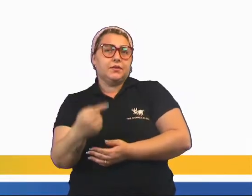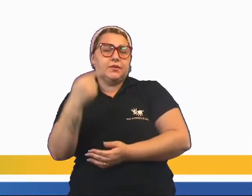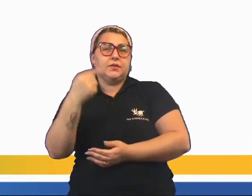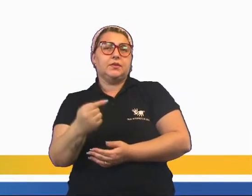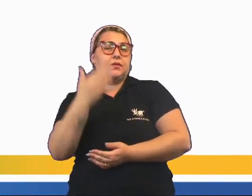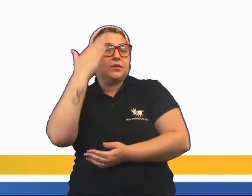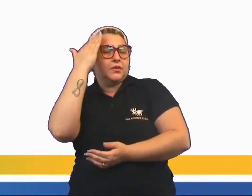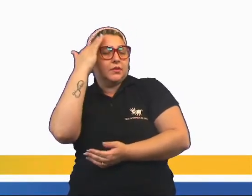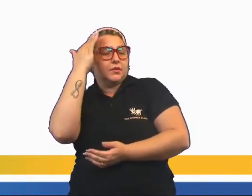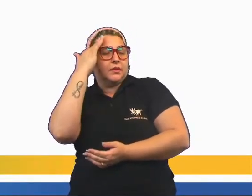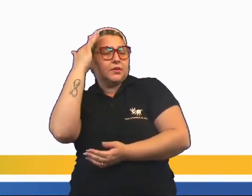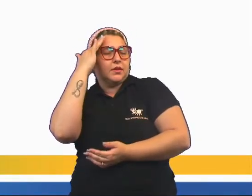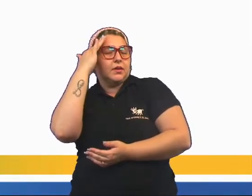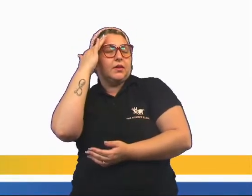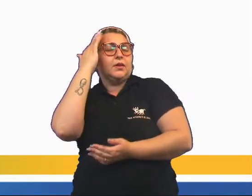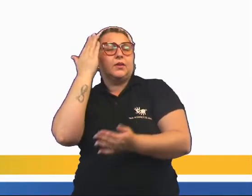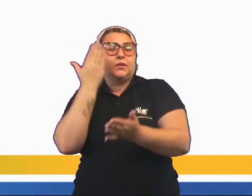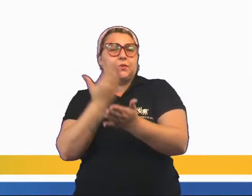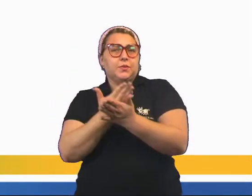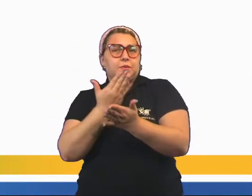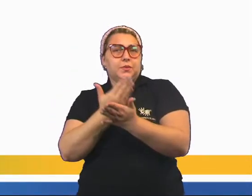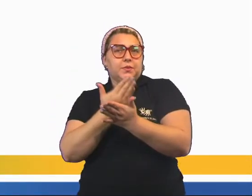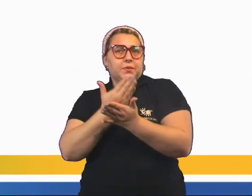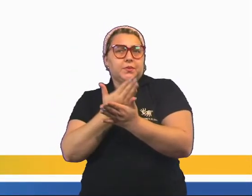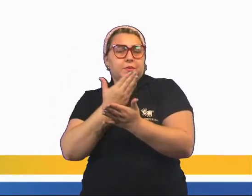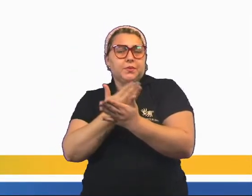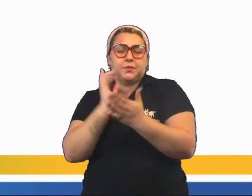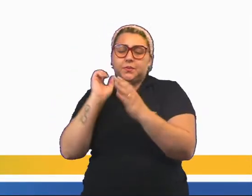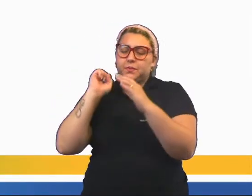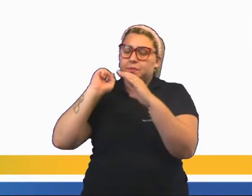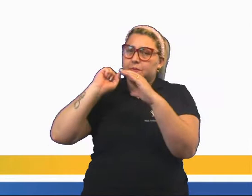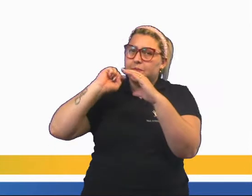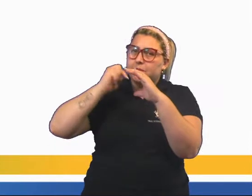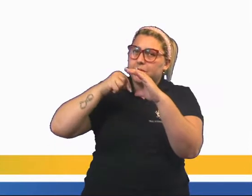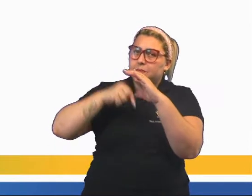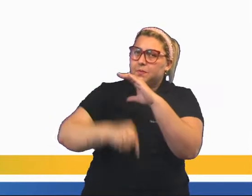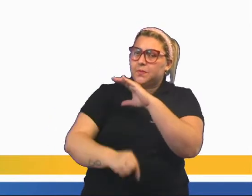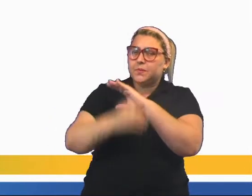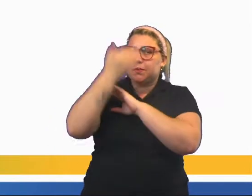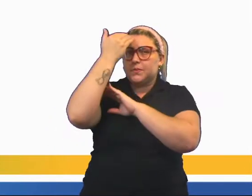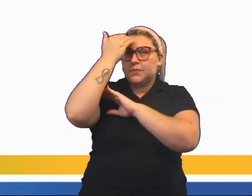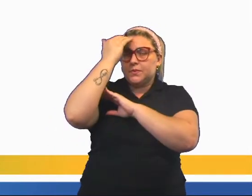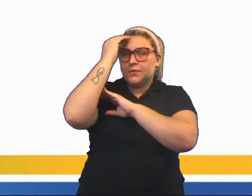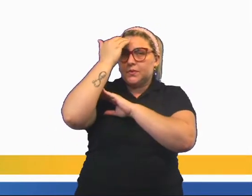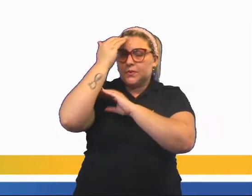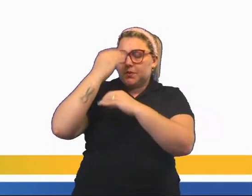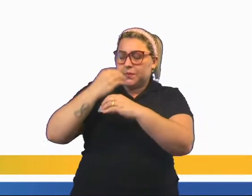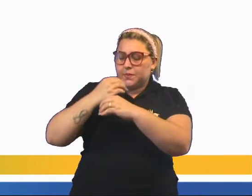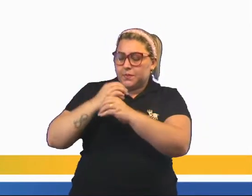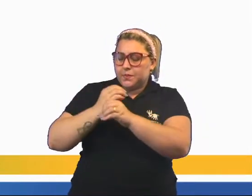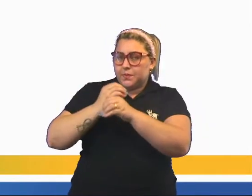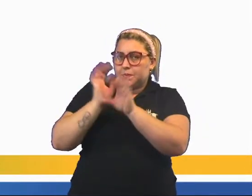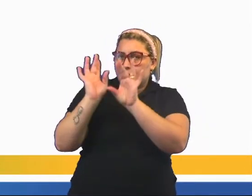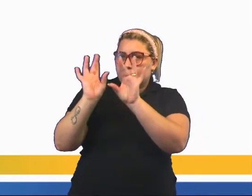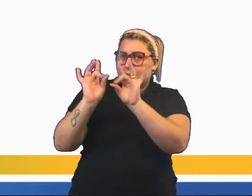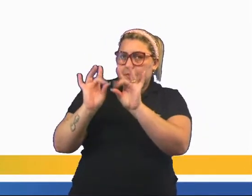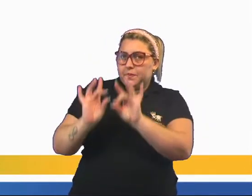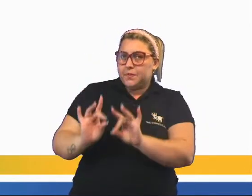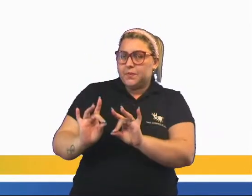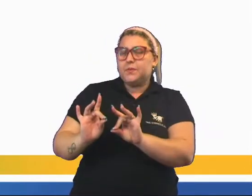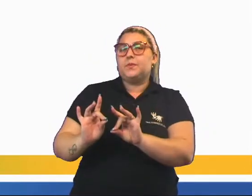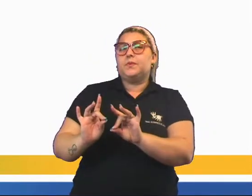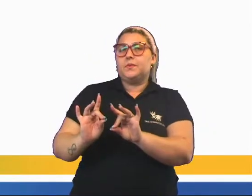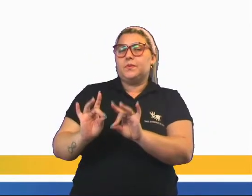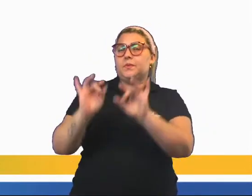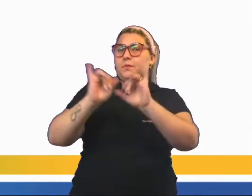ela entende um fenômeno, estuda o fenômeno, esgota o seu entendimento, isola no laboratório, descreve, ela então